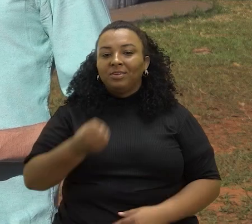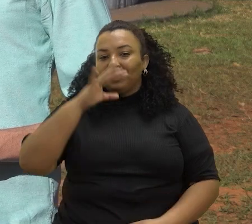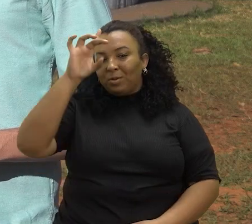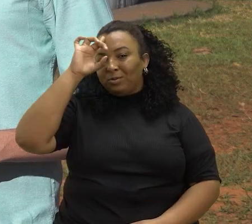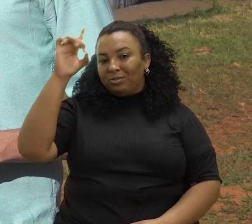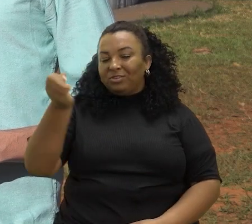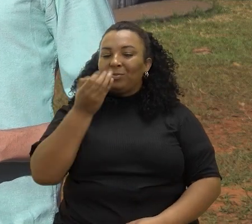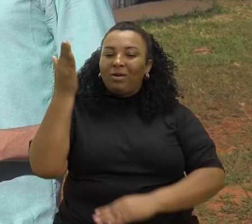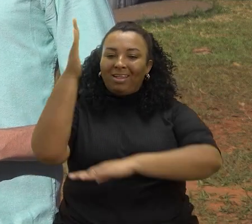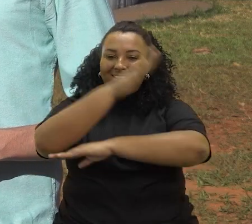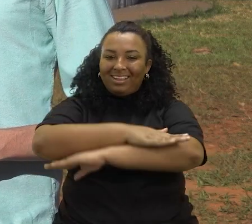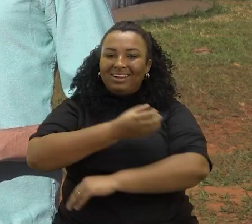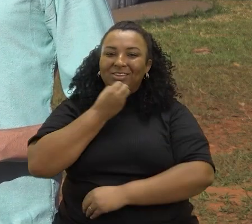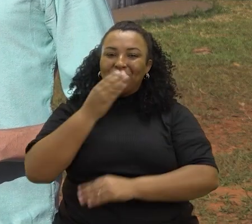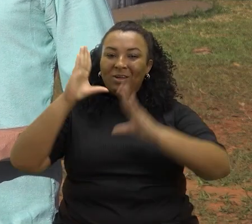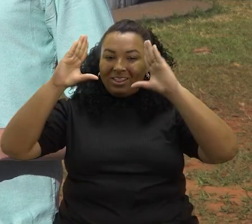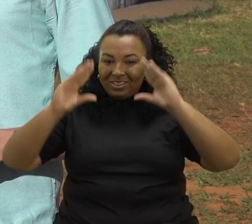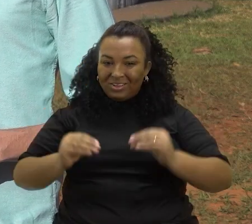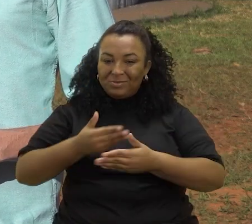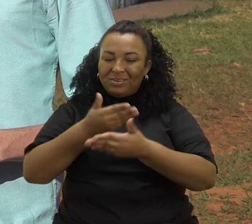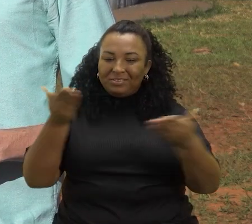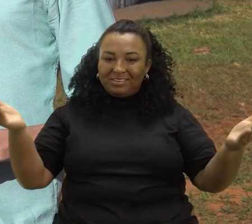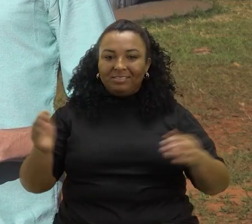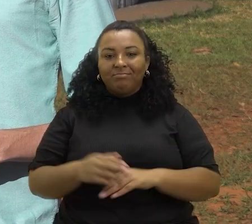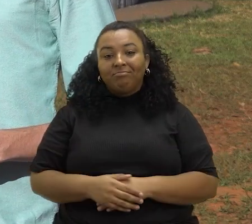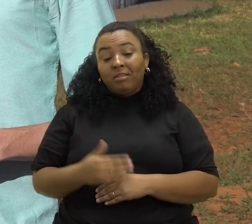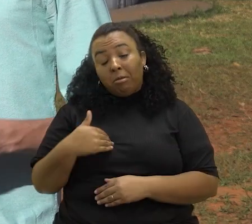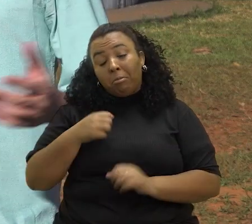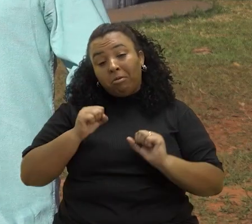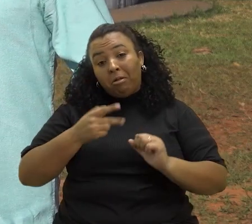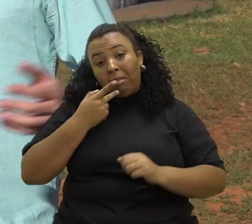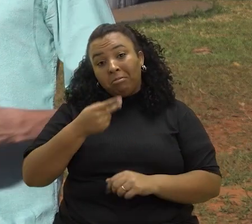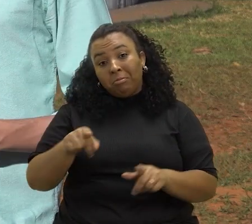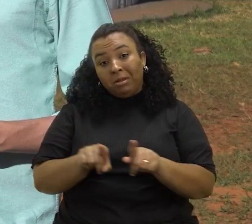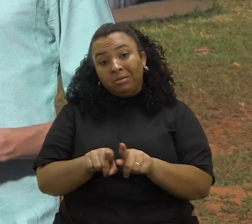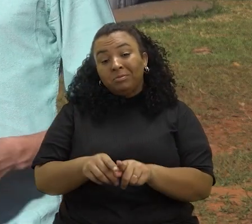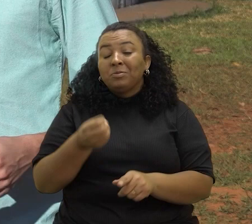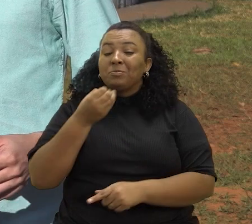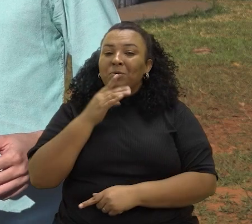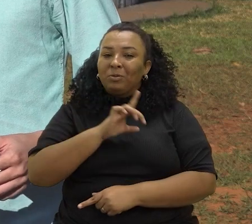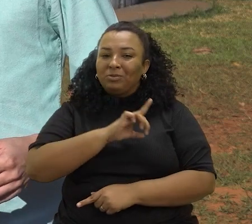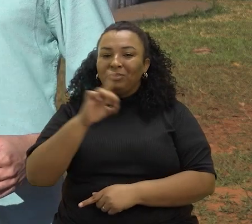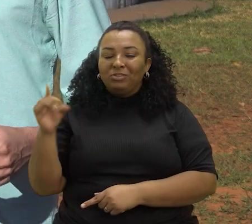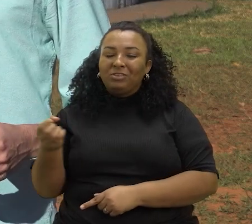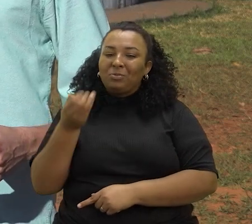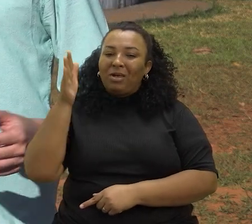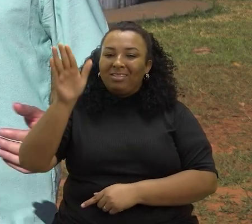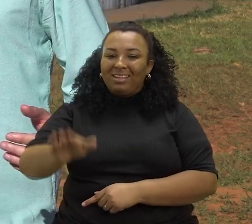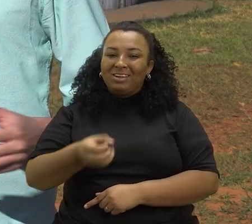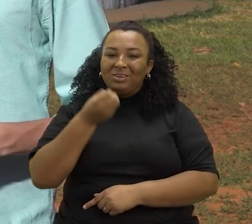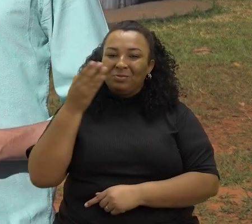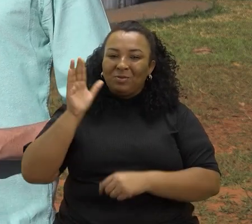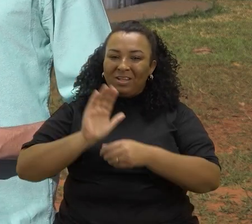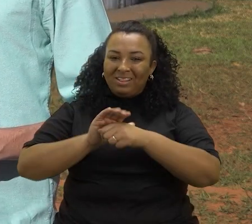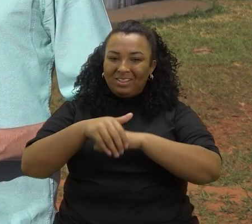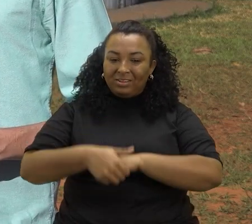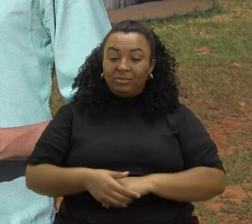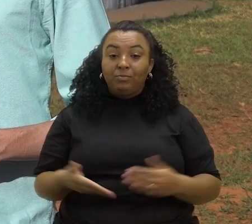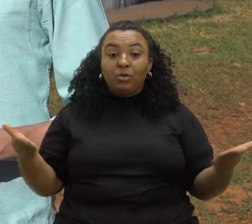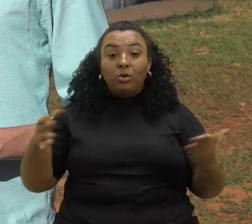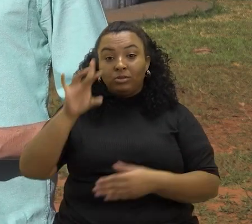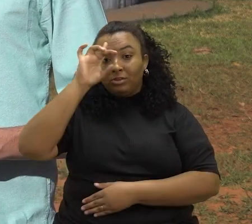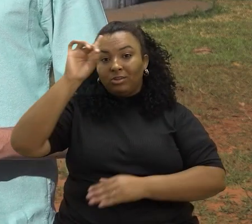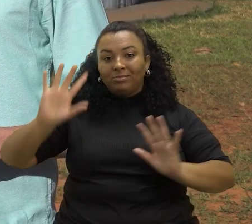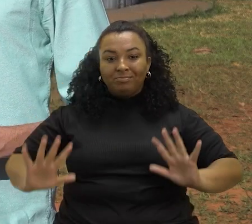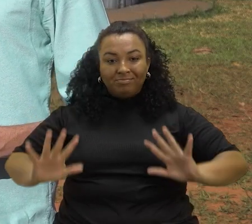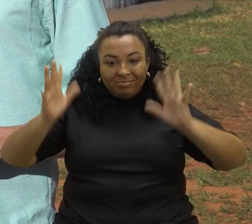Olá, um bom dia, boa tarde, boa noite pra você. Ou, como é o sotaque? Bom dia, boa tarde, boa noite. Hoje é